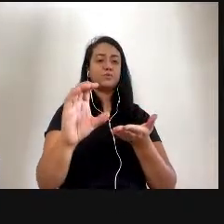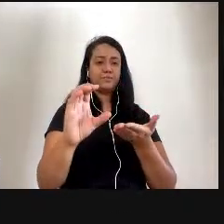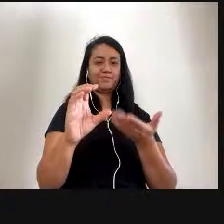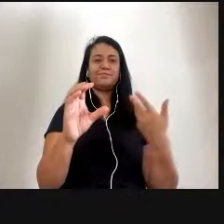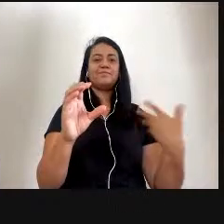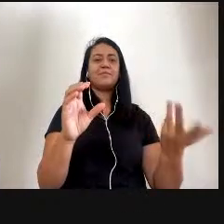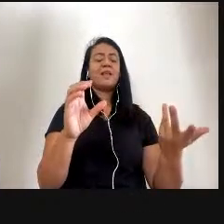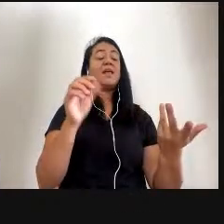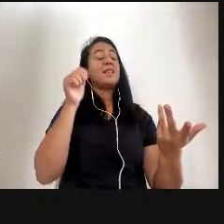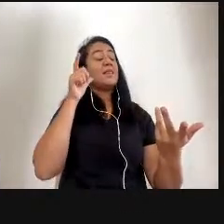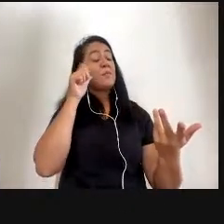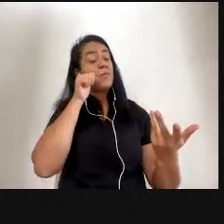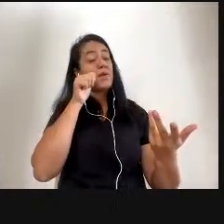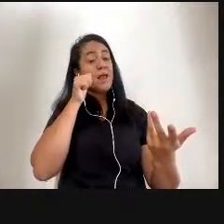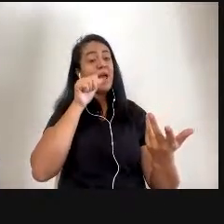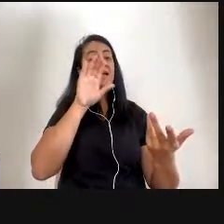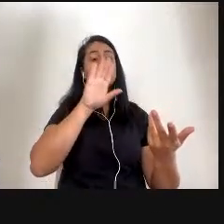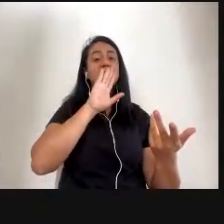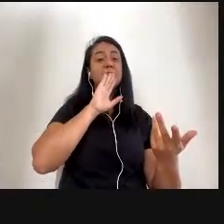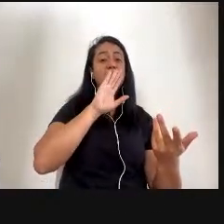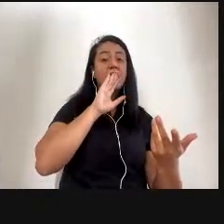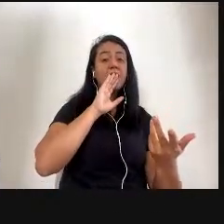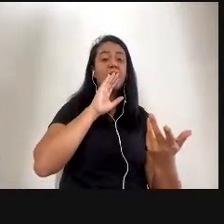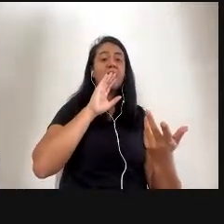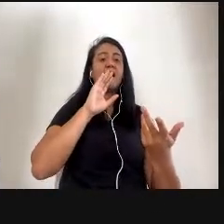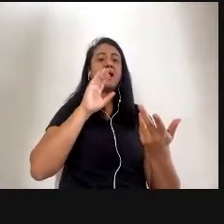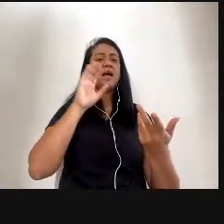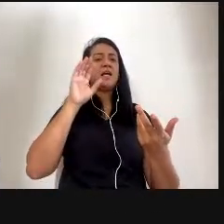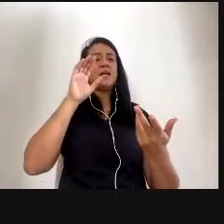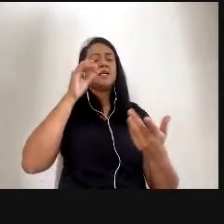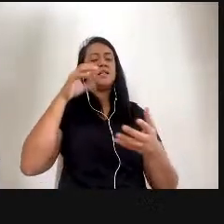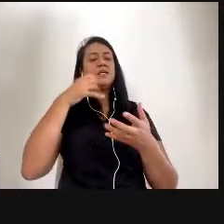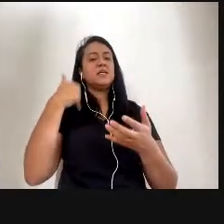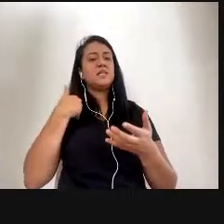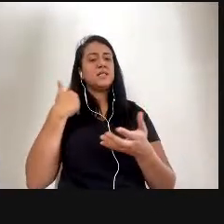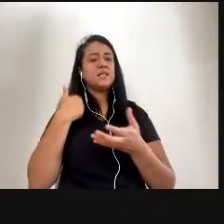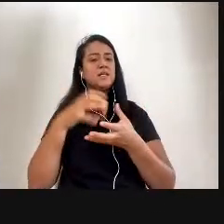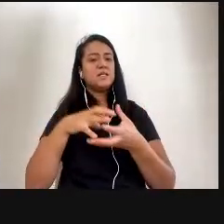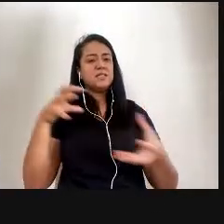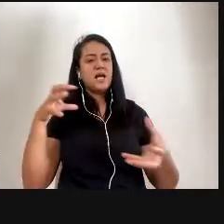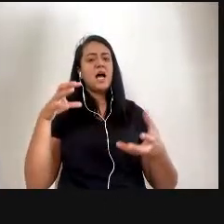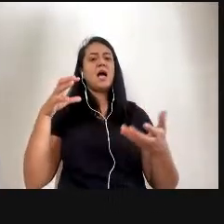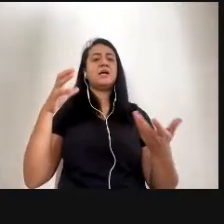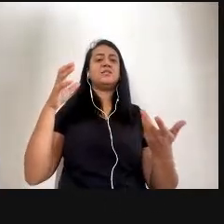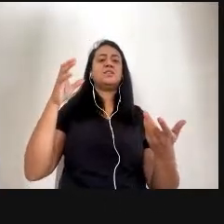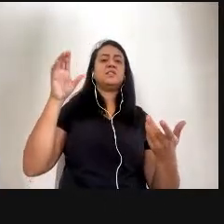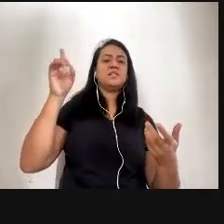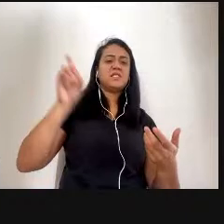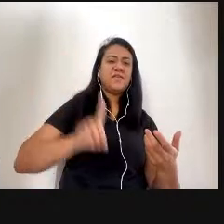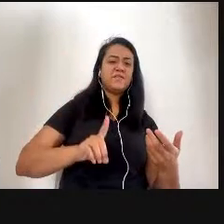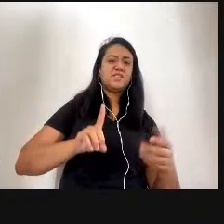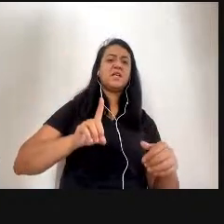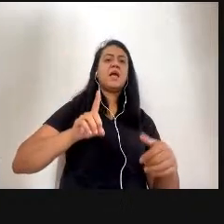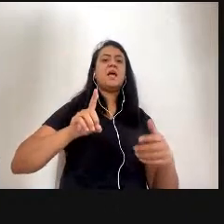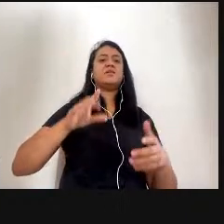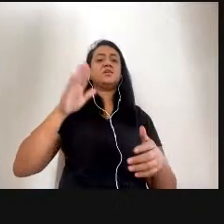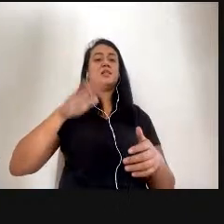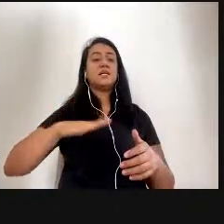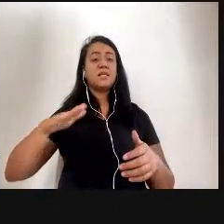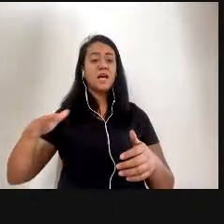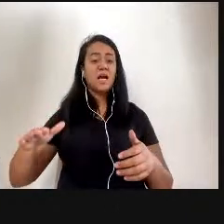que são mães, pessoas idosas, pessoas com deficiência, crianças, entre outros desvalorizados pelo mercado liberal,